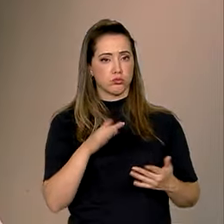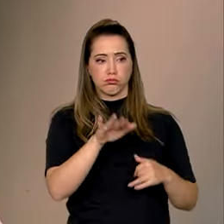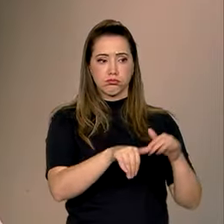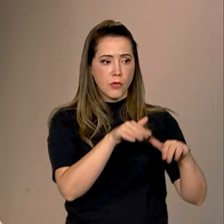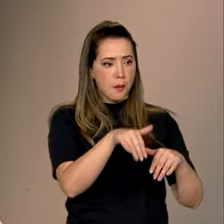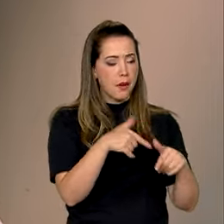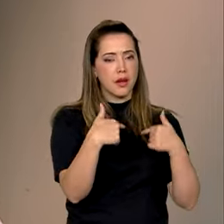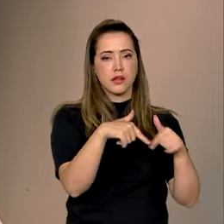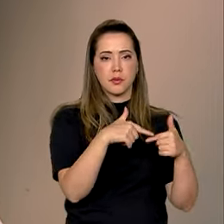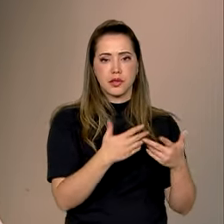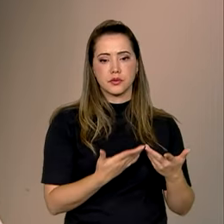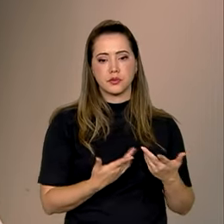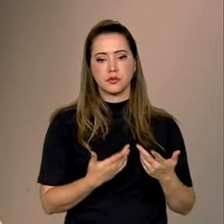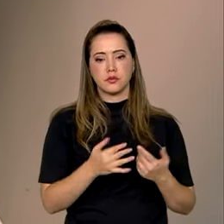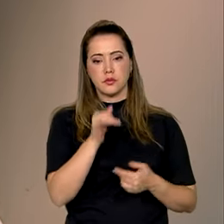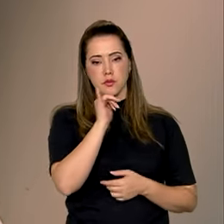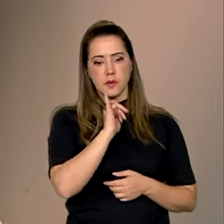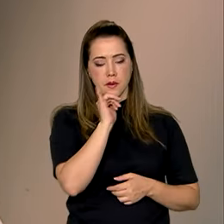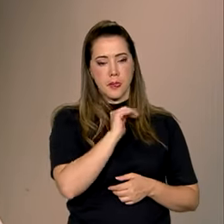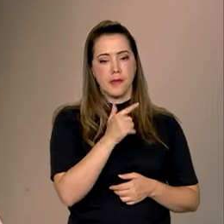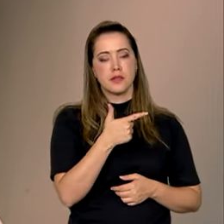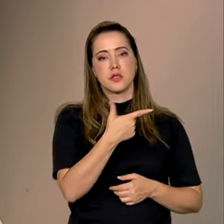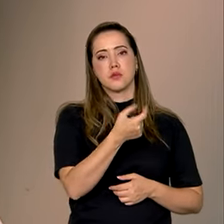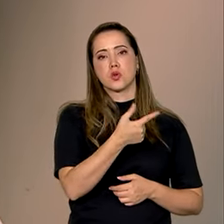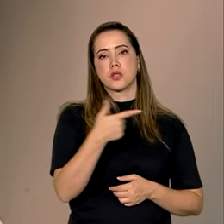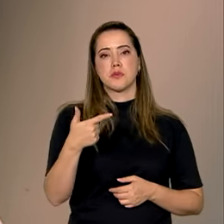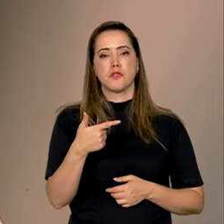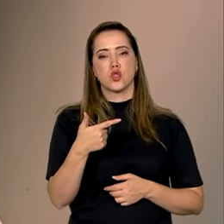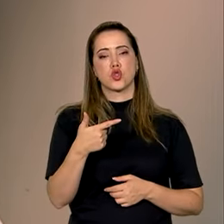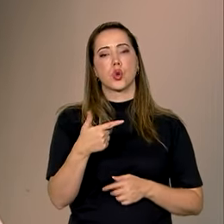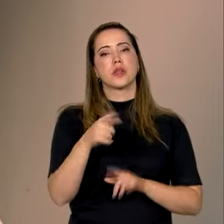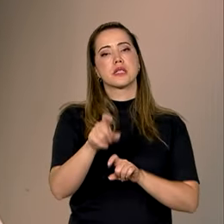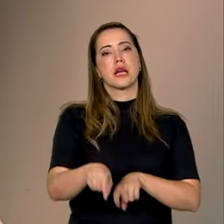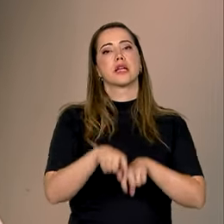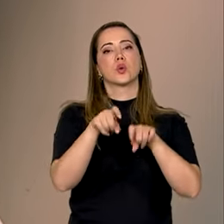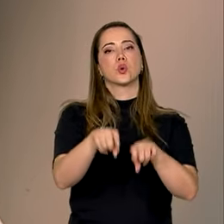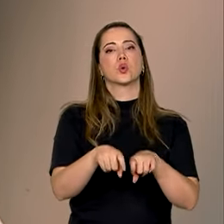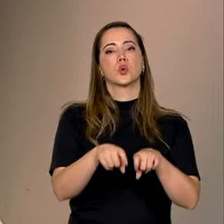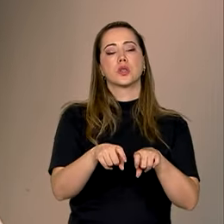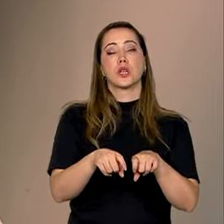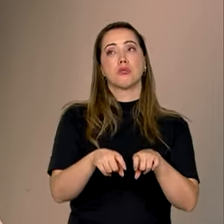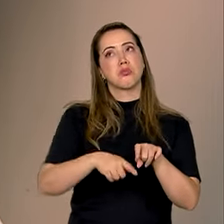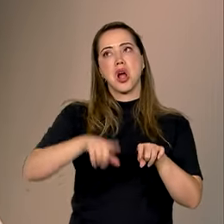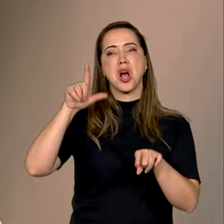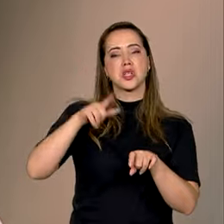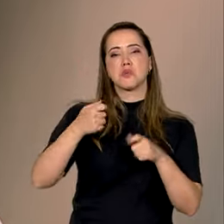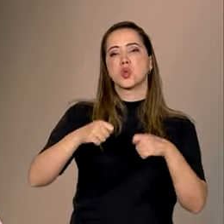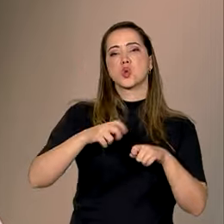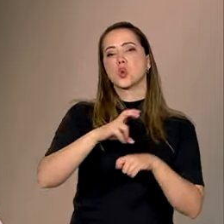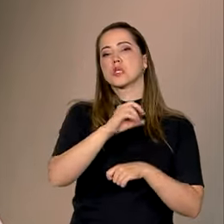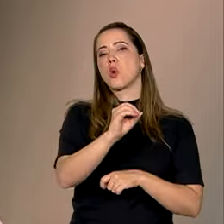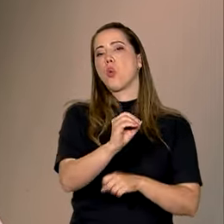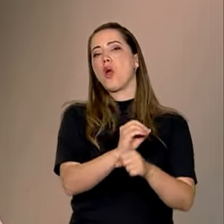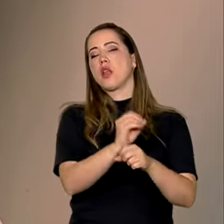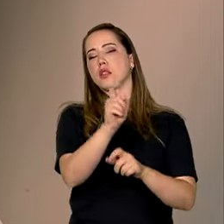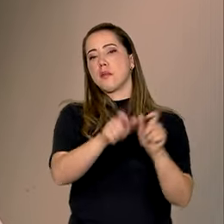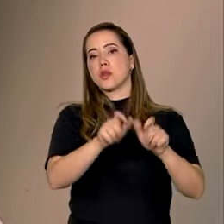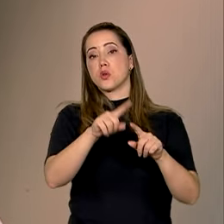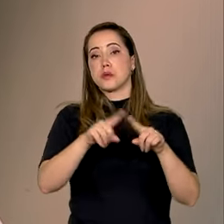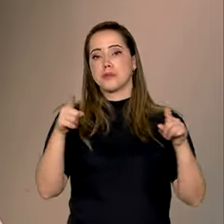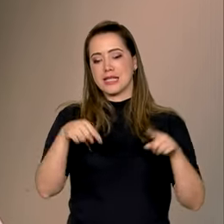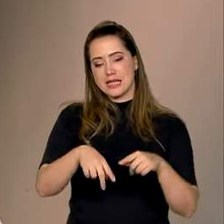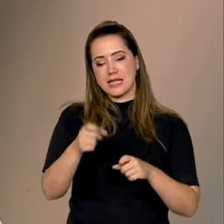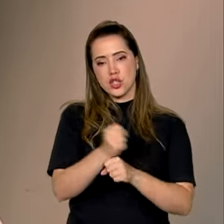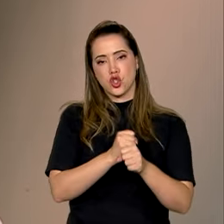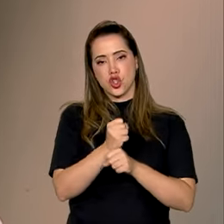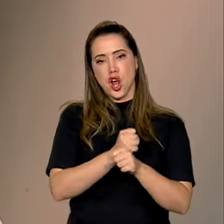em 2022, para fazer uma colheita numa atividade agrícola, de 50 trabalhadores, só que nesse ano, pelo volume da safra e